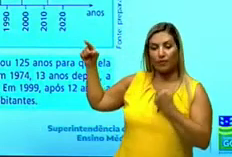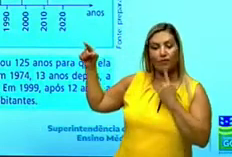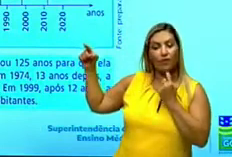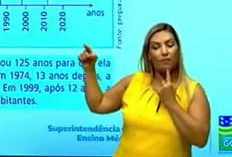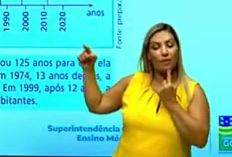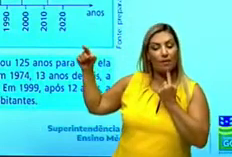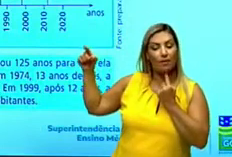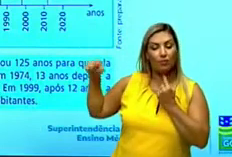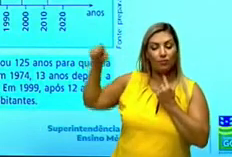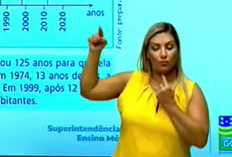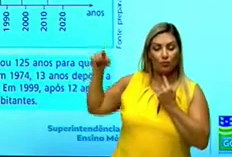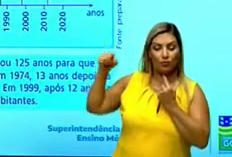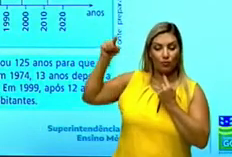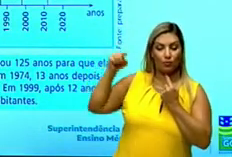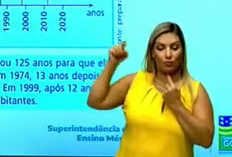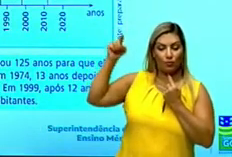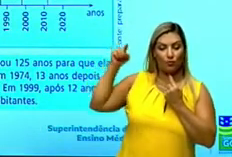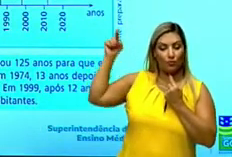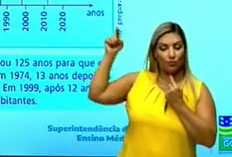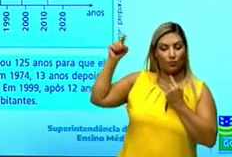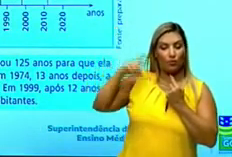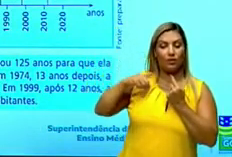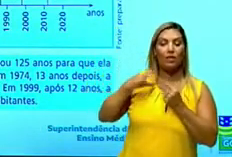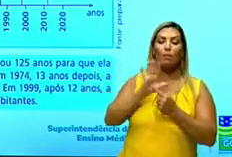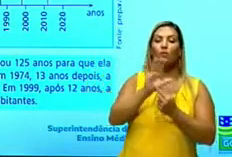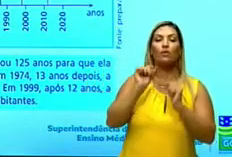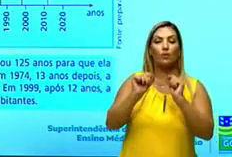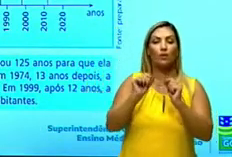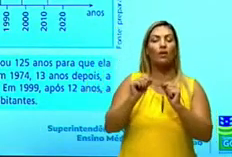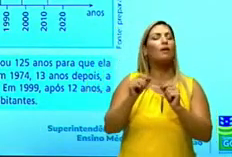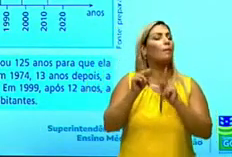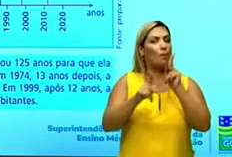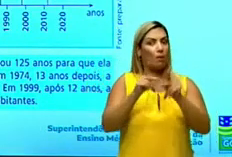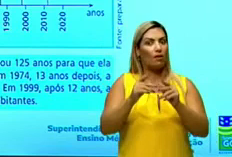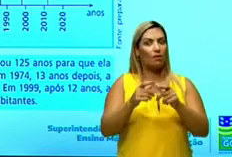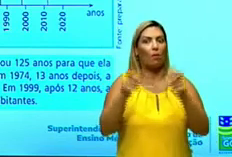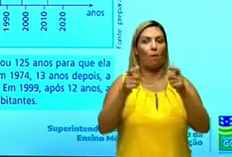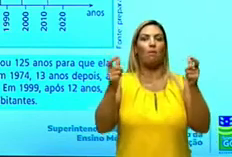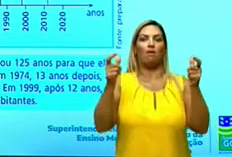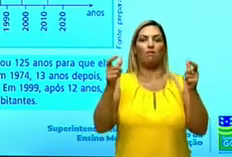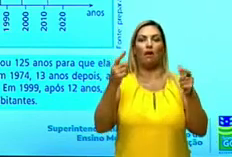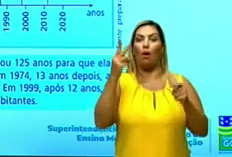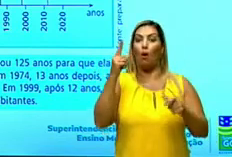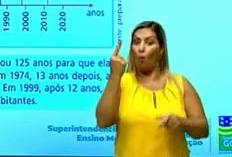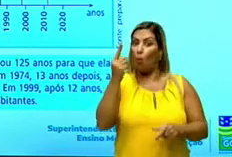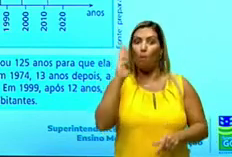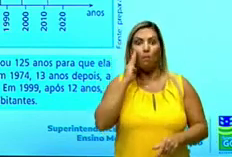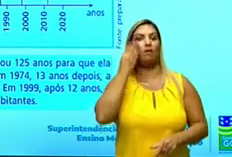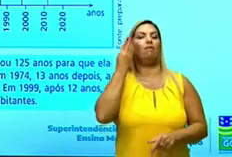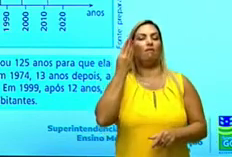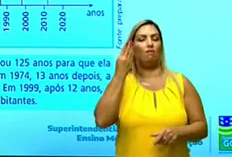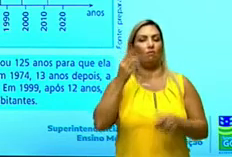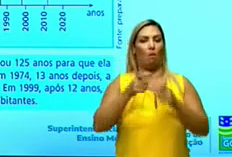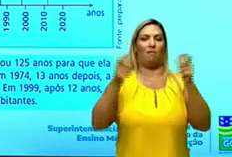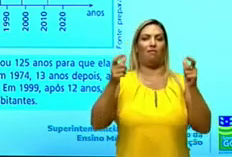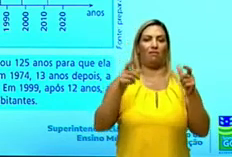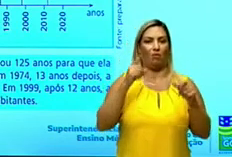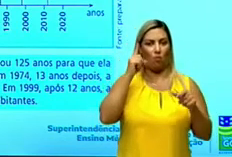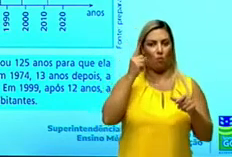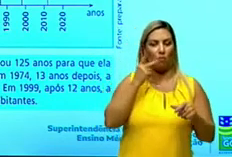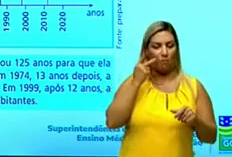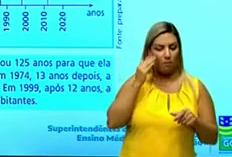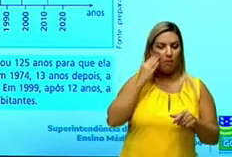aqui, esses pontos, eles estão justamente mostrando quando a população cresce um bilhão. Então nesse um bilhão, olha só,